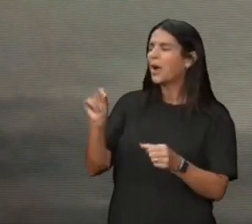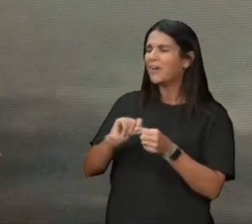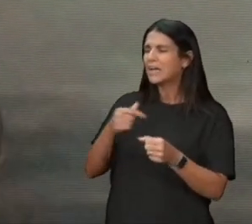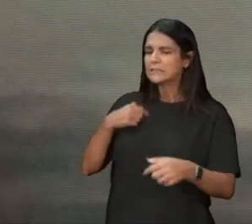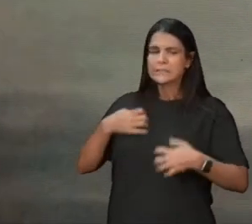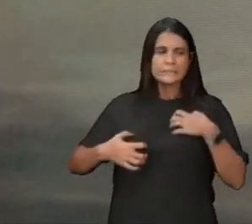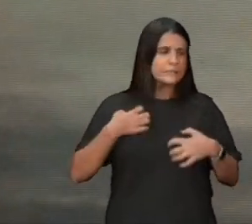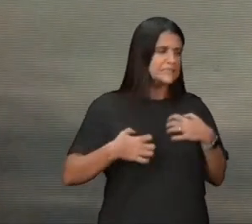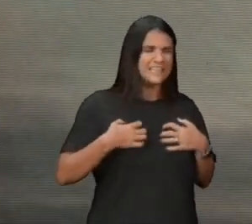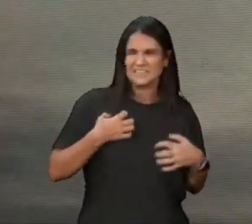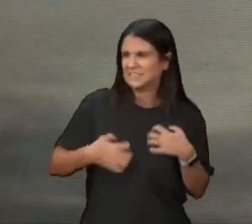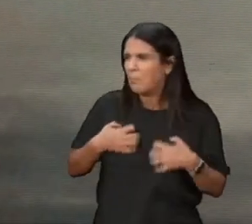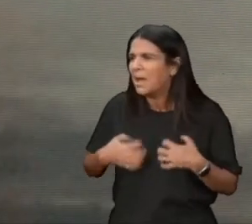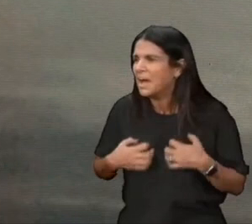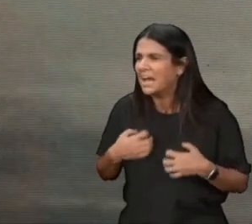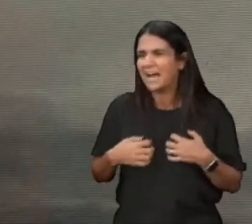Fiquei desesperado, está desesperado?